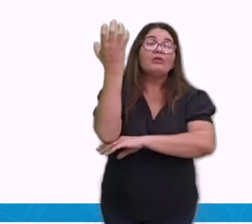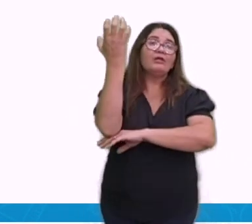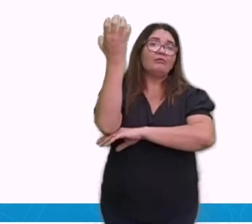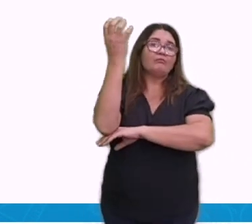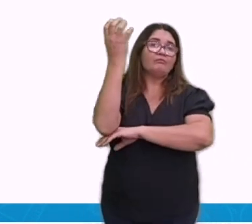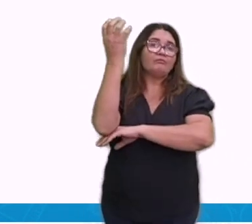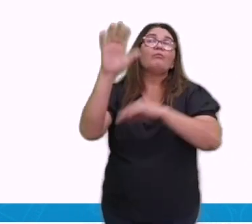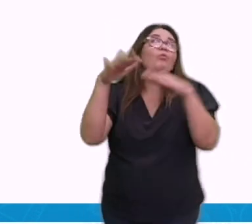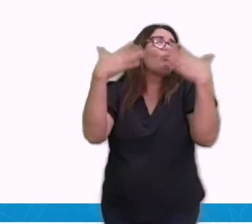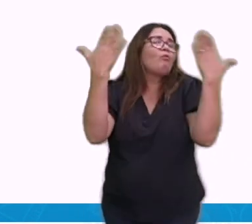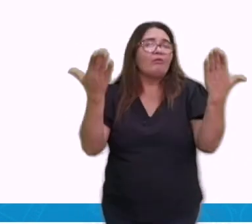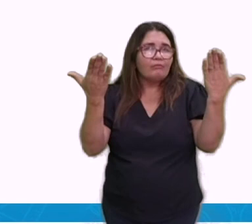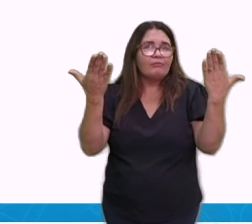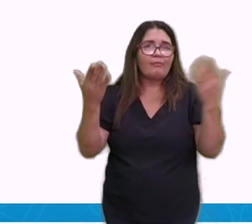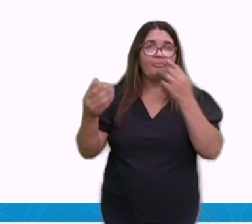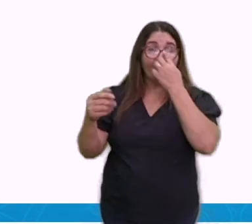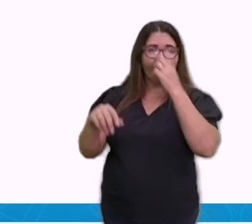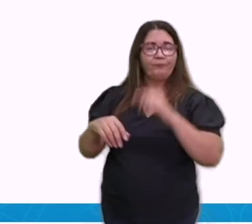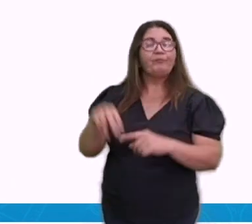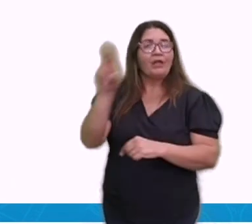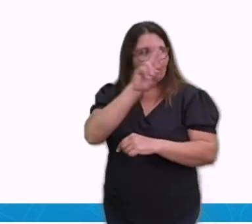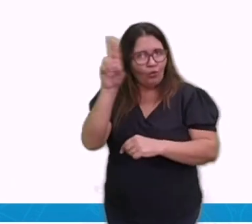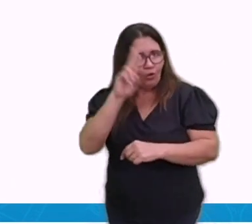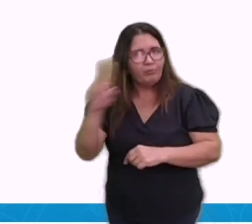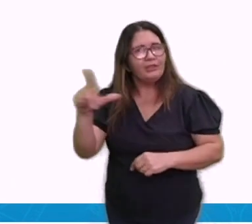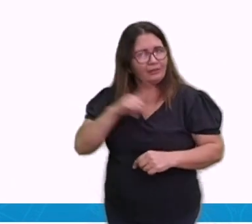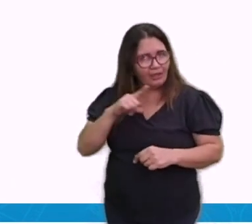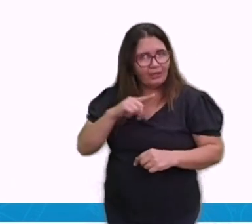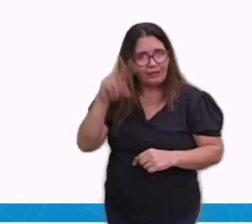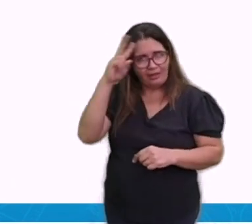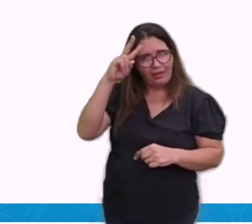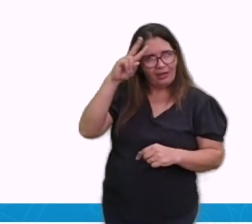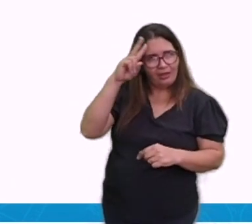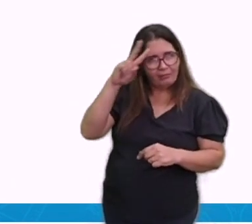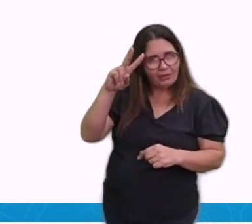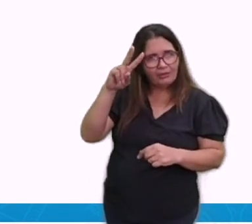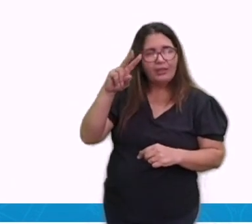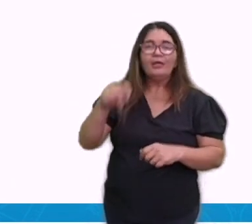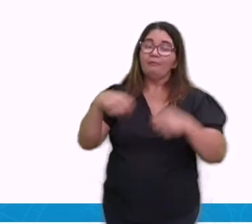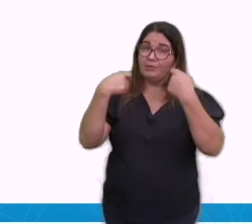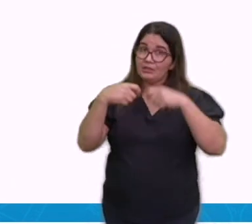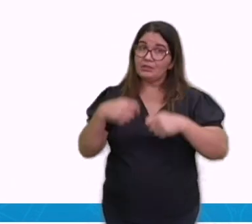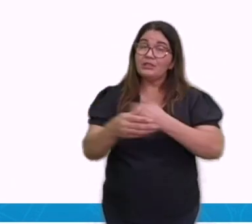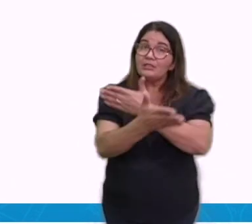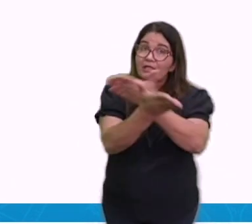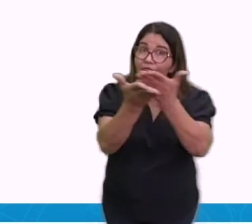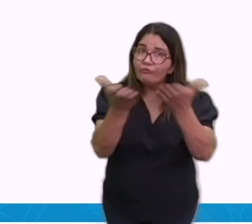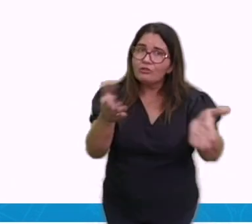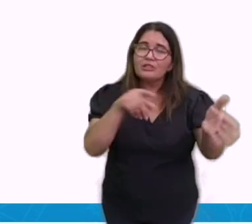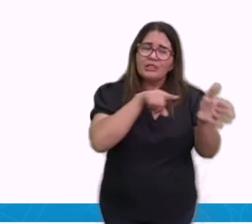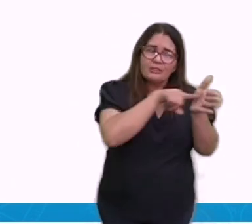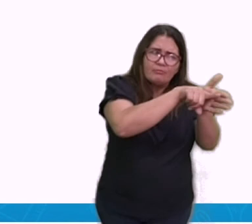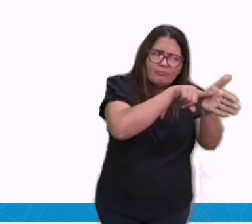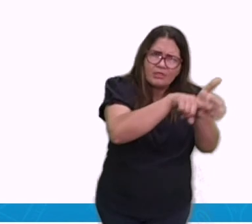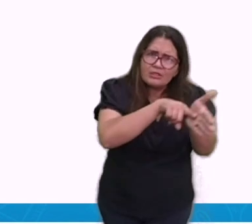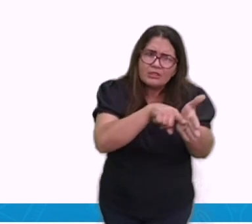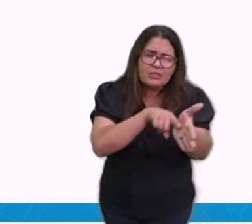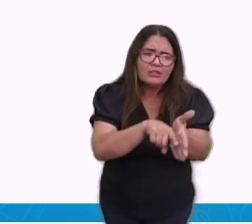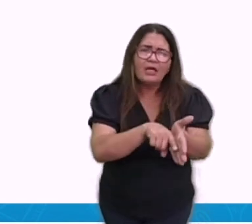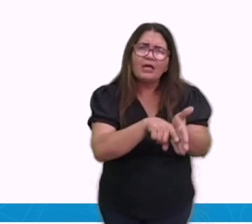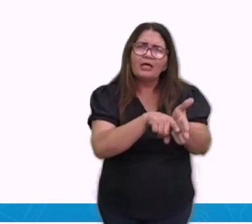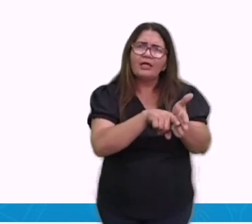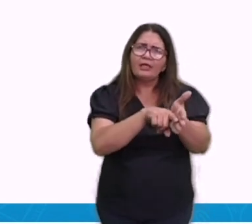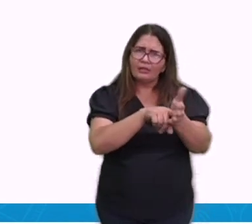A gente tem nome do clima da nossa região? Então, é importante fazer uma pesquisa. Você precisa pesquisar,